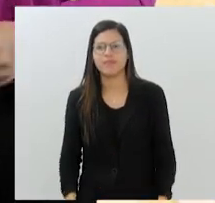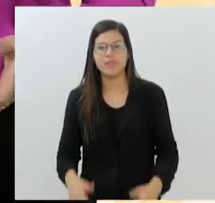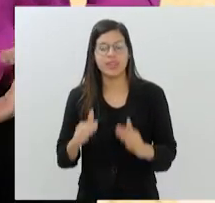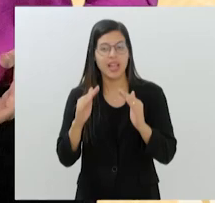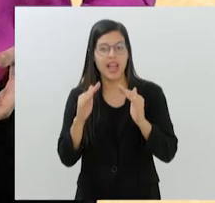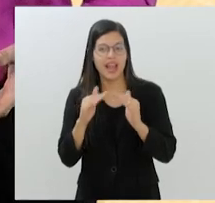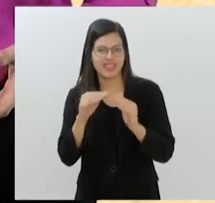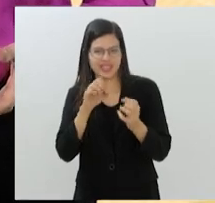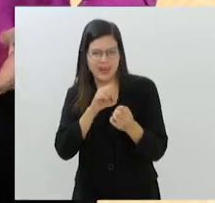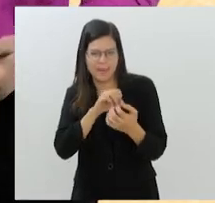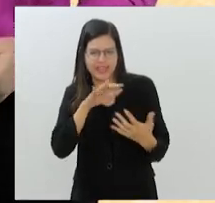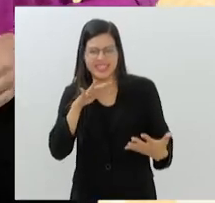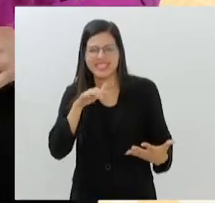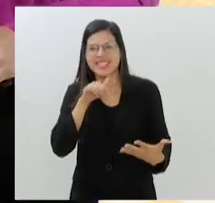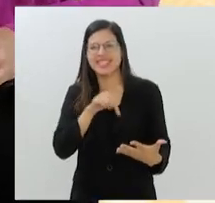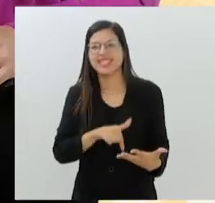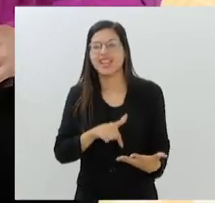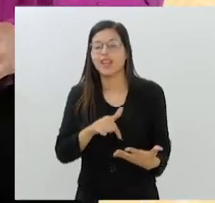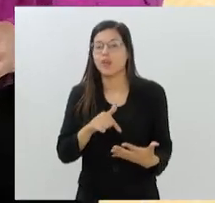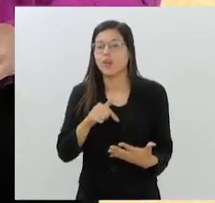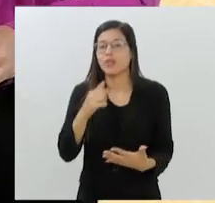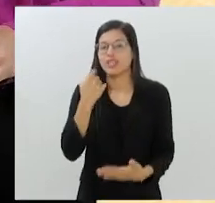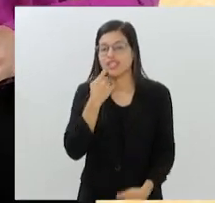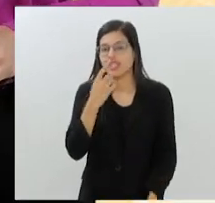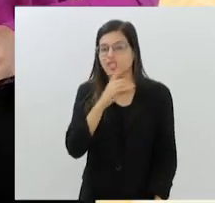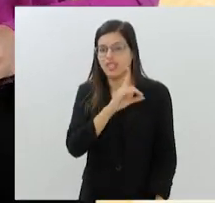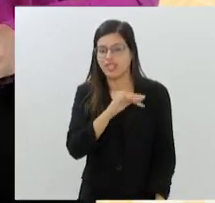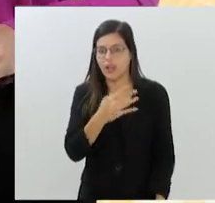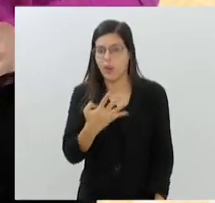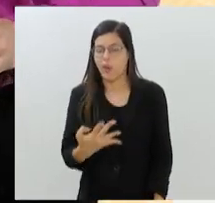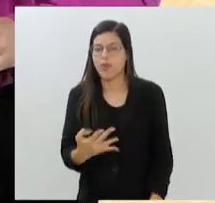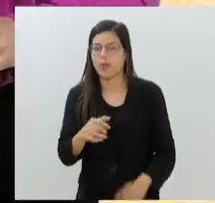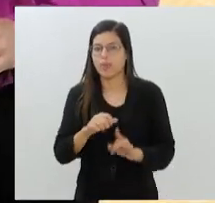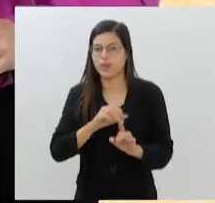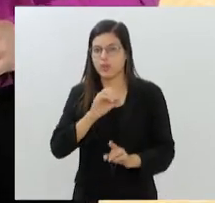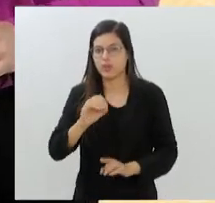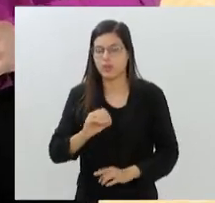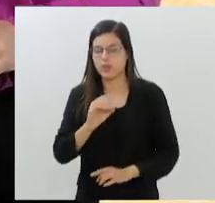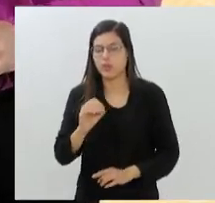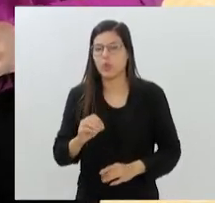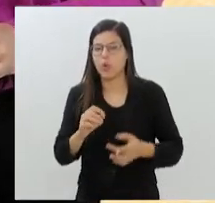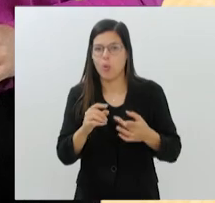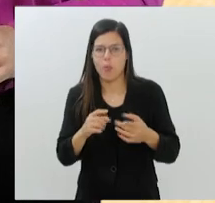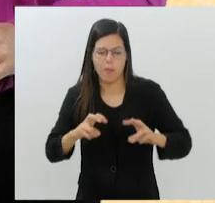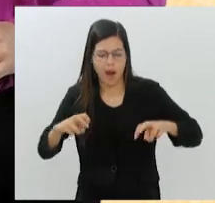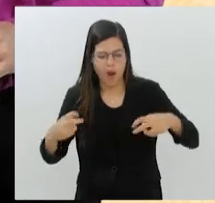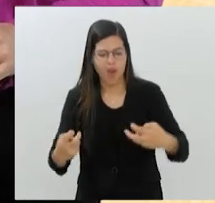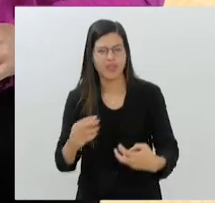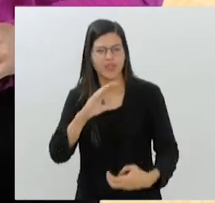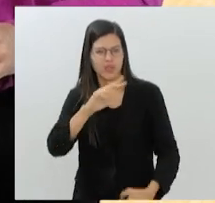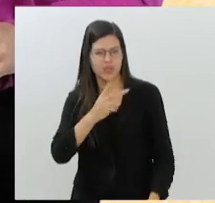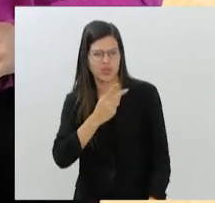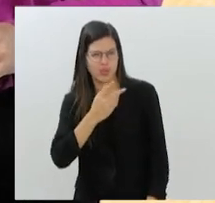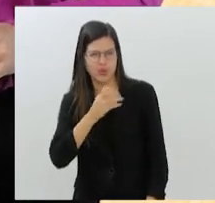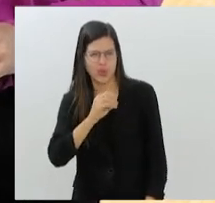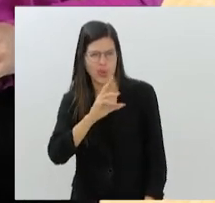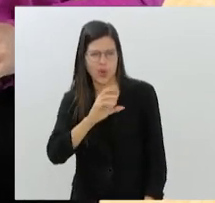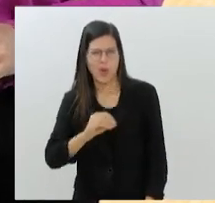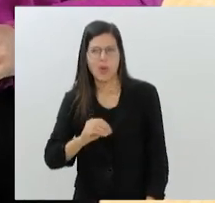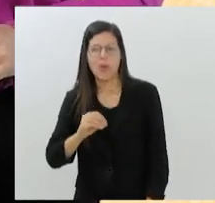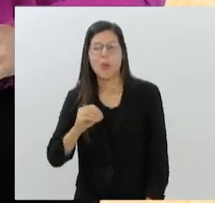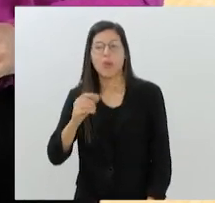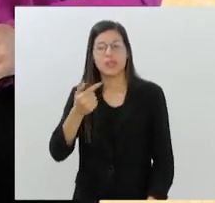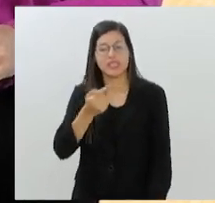promove, nesta sexta-feira, 4 de outubro, uma roda de choro com a cavaquinista Luciana Rabelo, como parte do sétimo